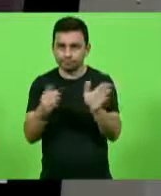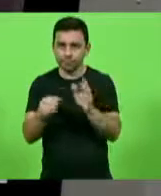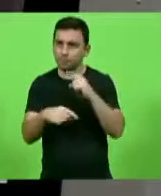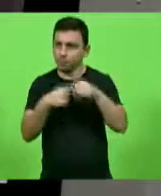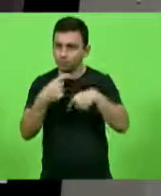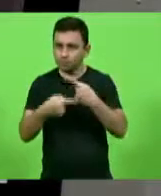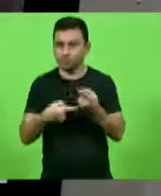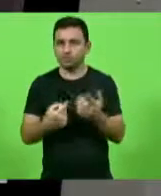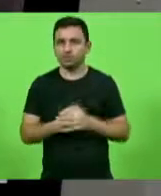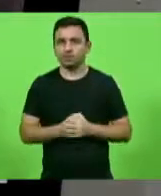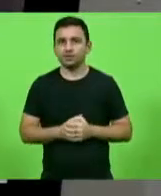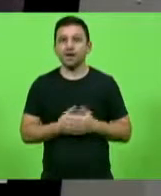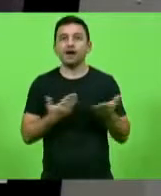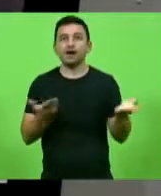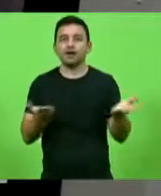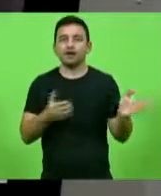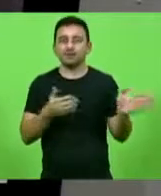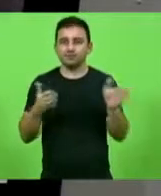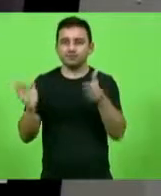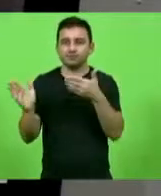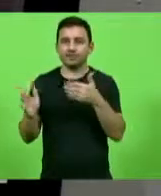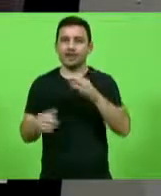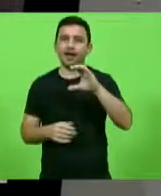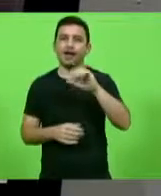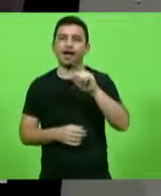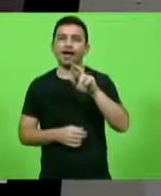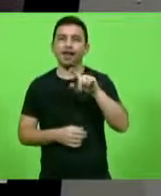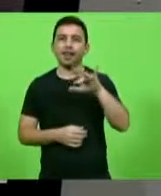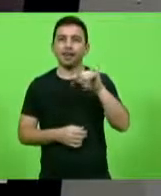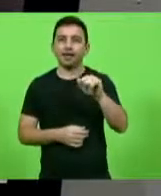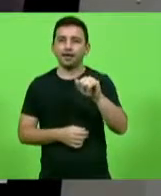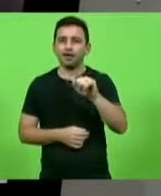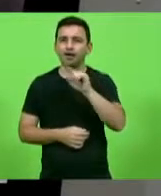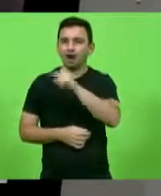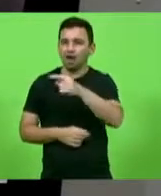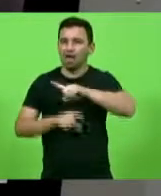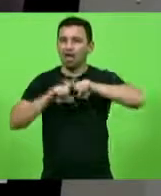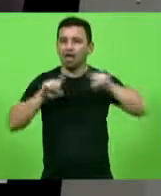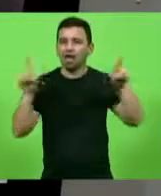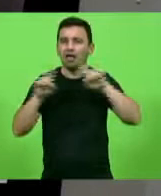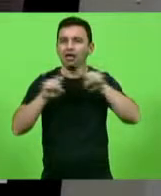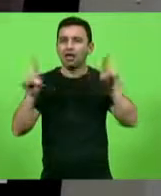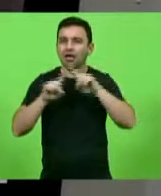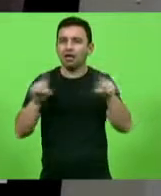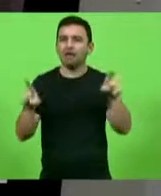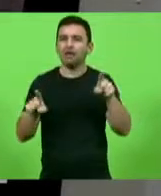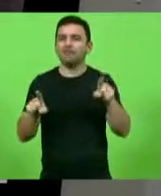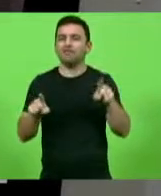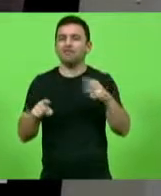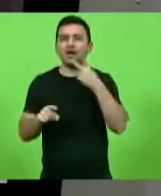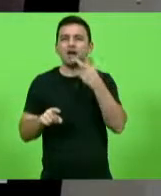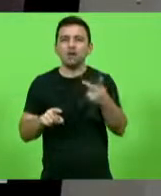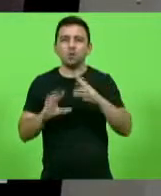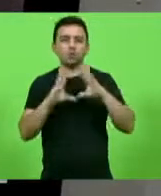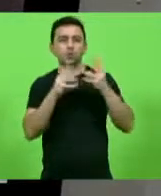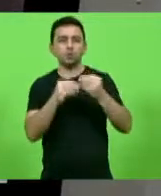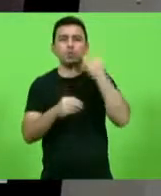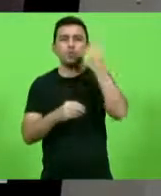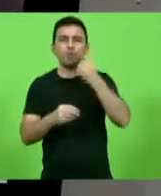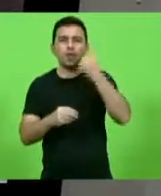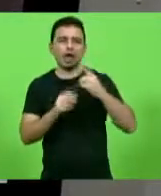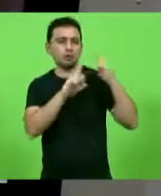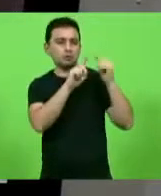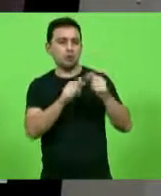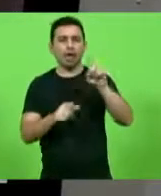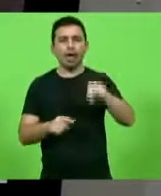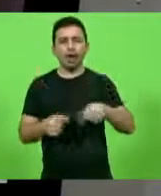Próximo. Até a Carla Zambelli, que fez um estardalhaço, chamou os deputados bolsonaristas e conservadores de traidores.